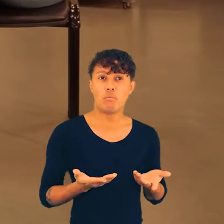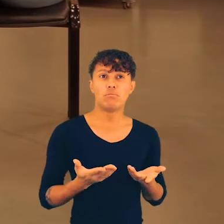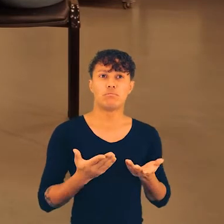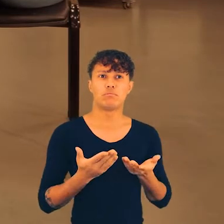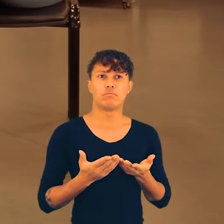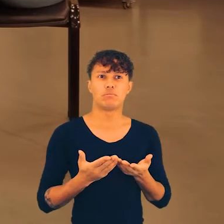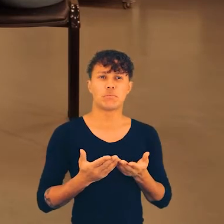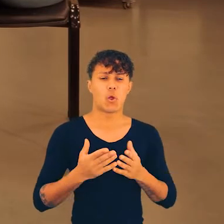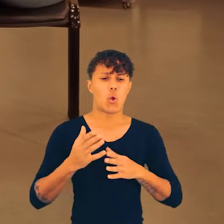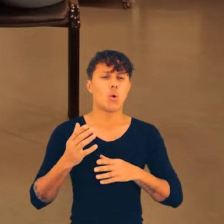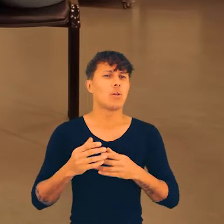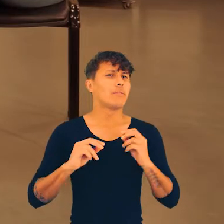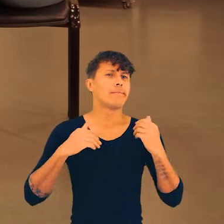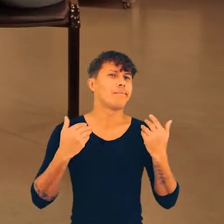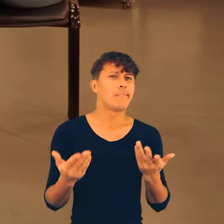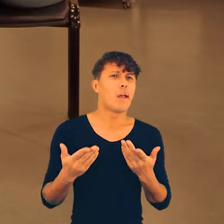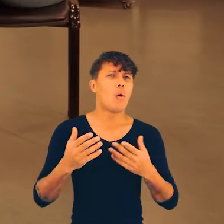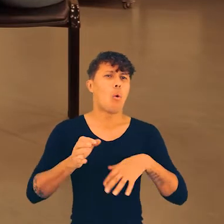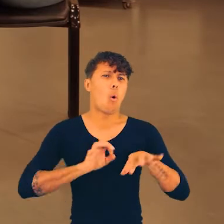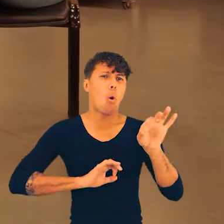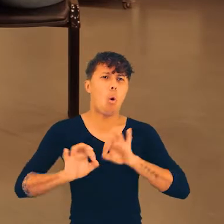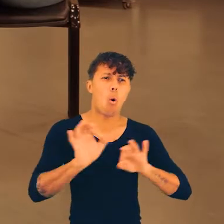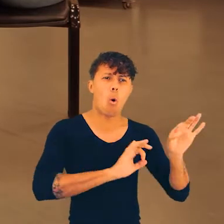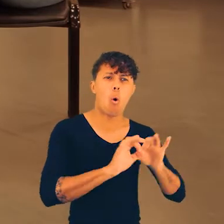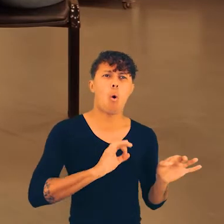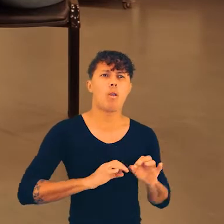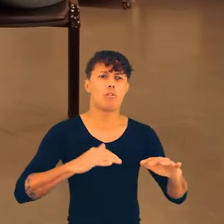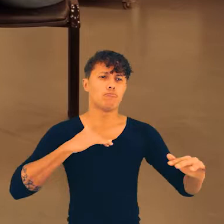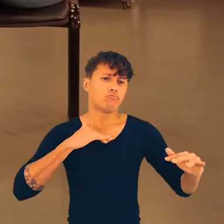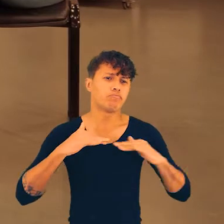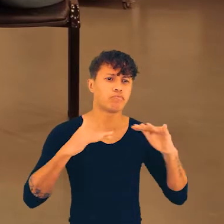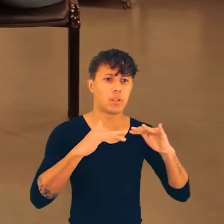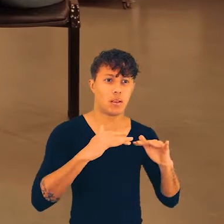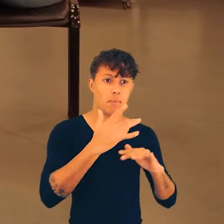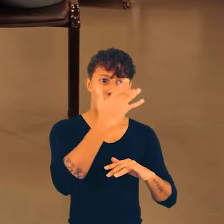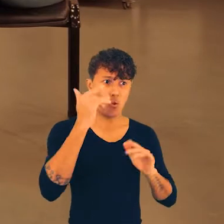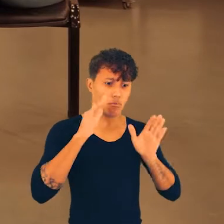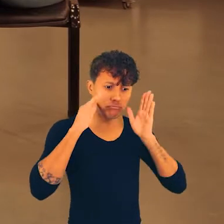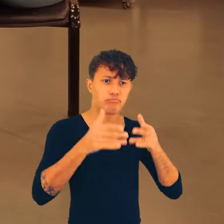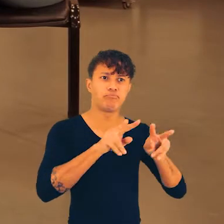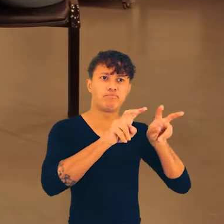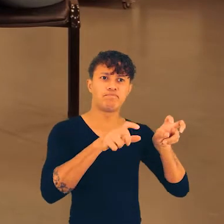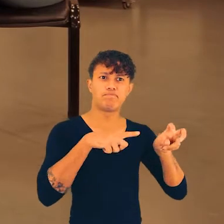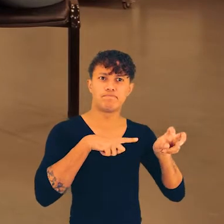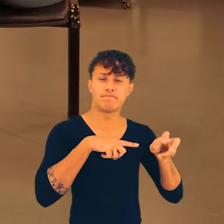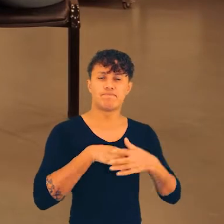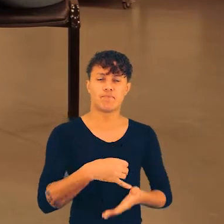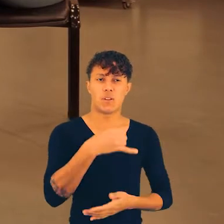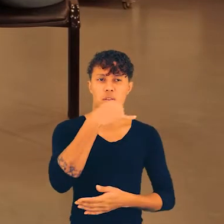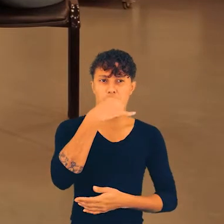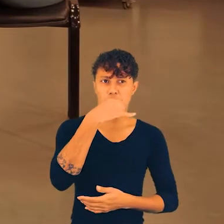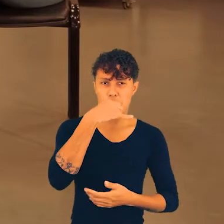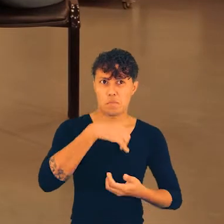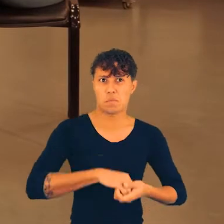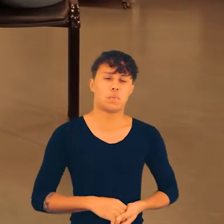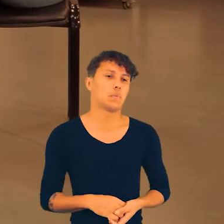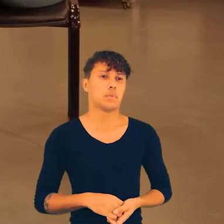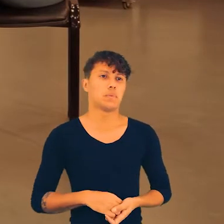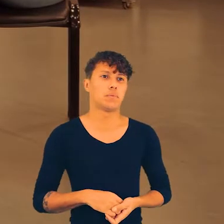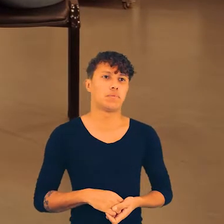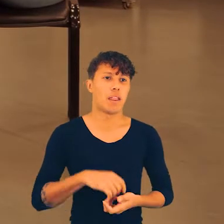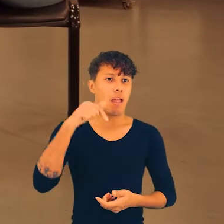é toda a organização e mobilização de pessoas em torno de uma causa. Vou dar um exemplo.